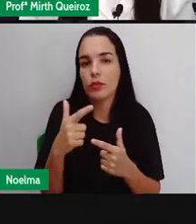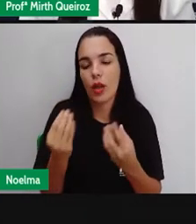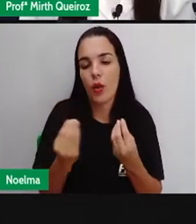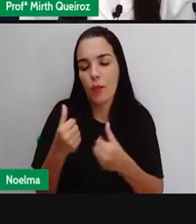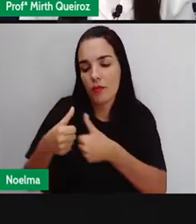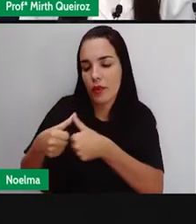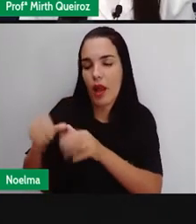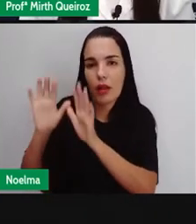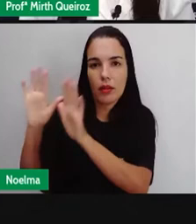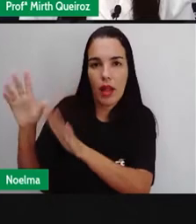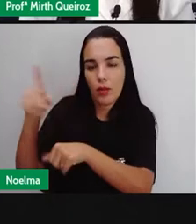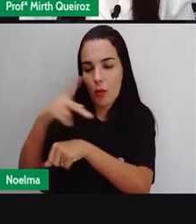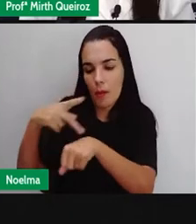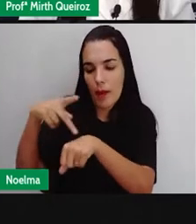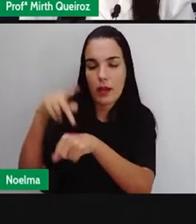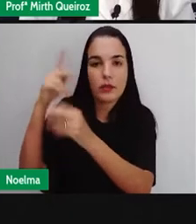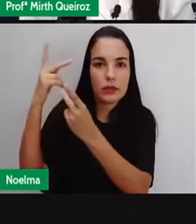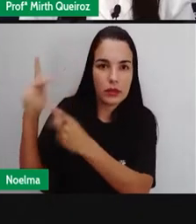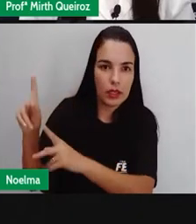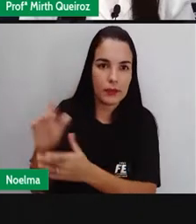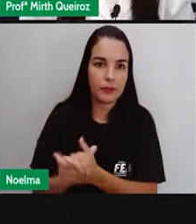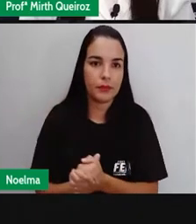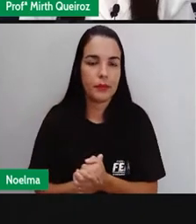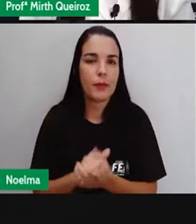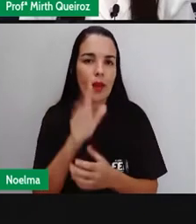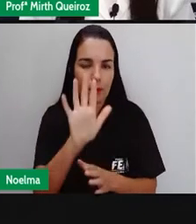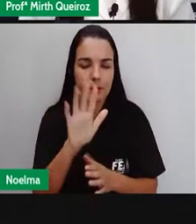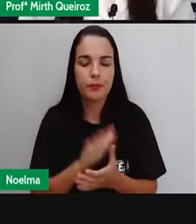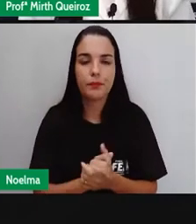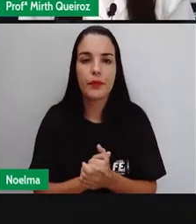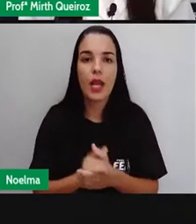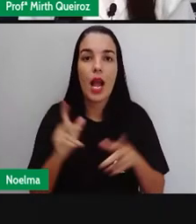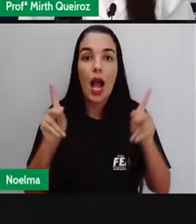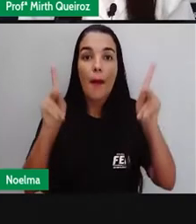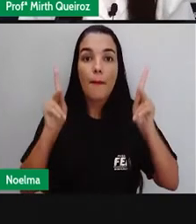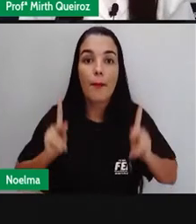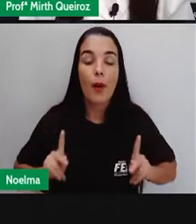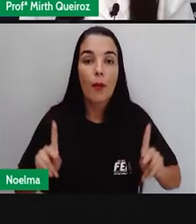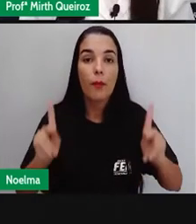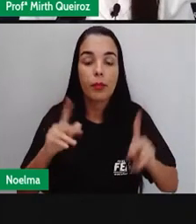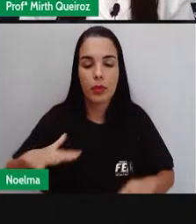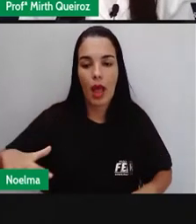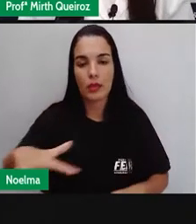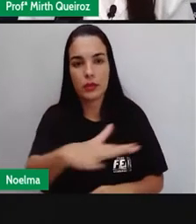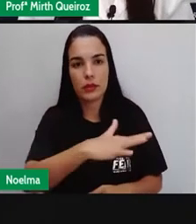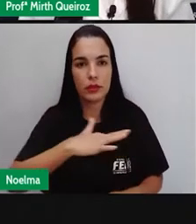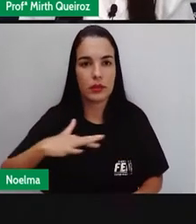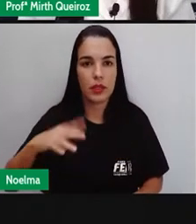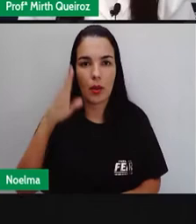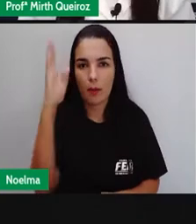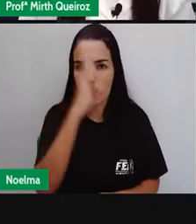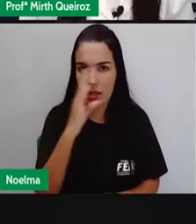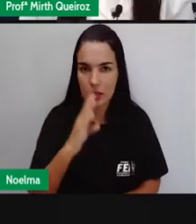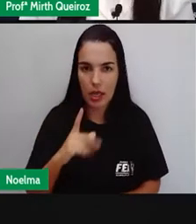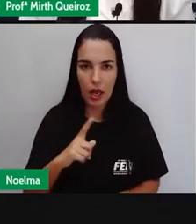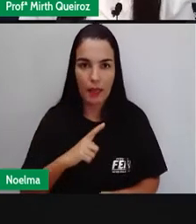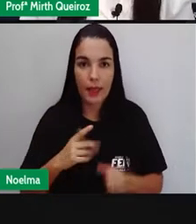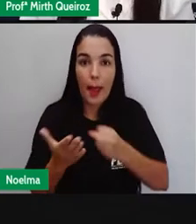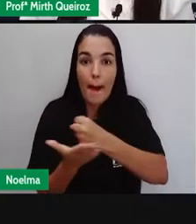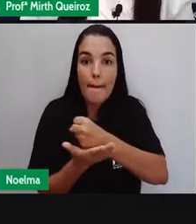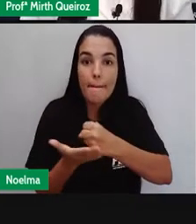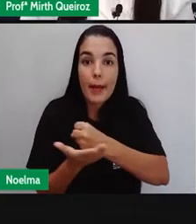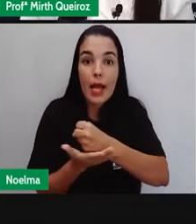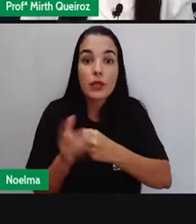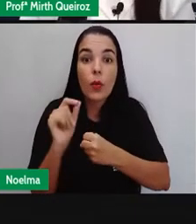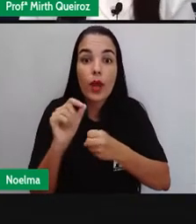A população brasileira tem, na base de sua formação, os índios, os portugueses, os negros e negros africanos. Como nativos,